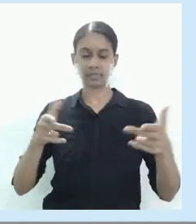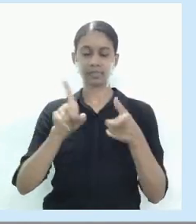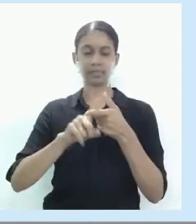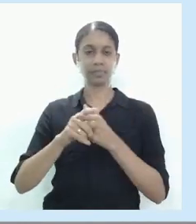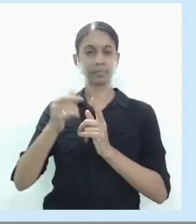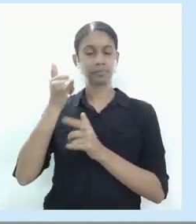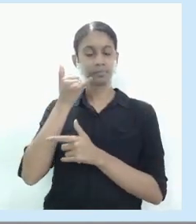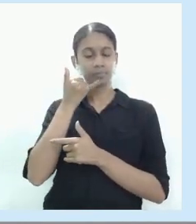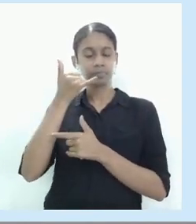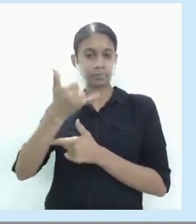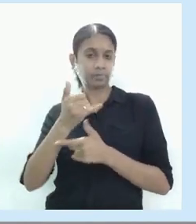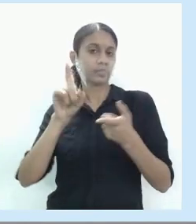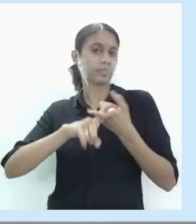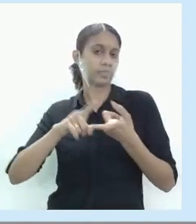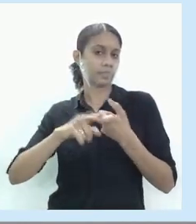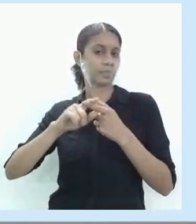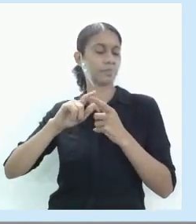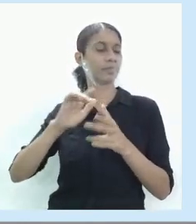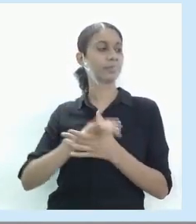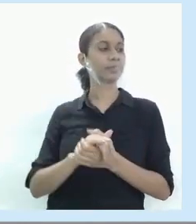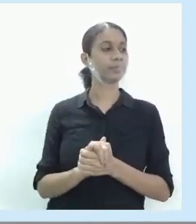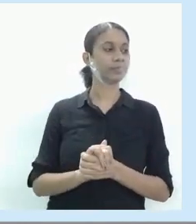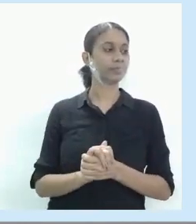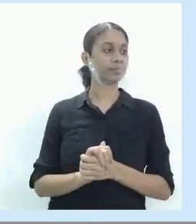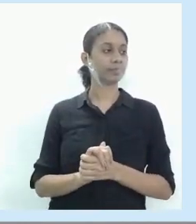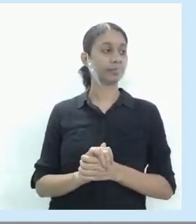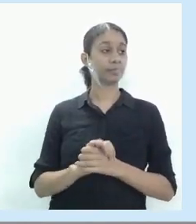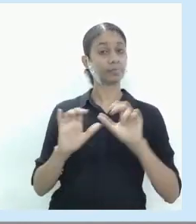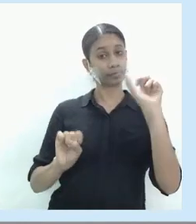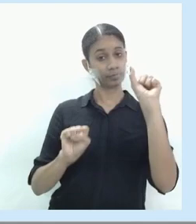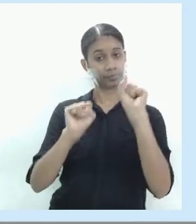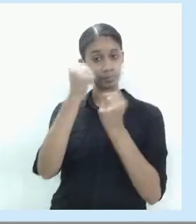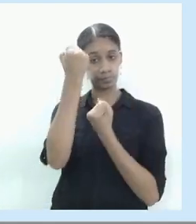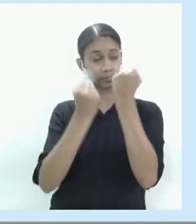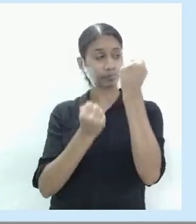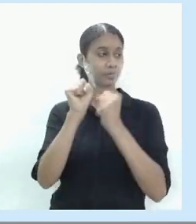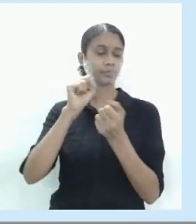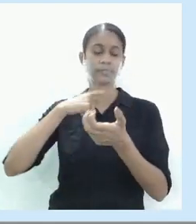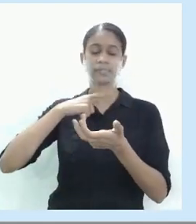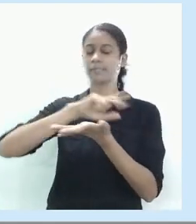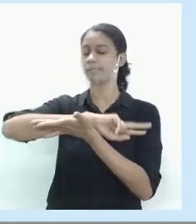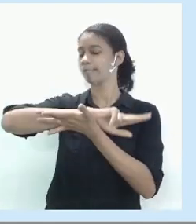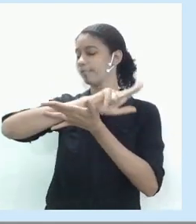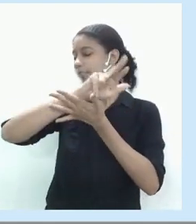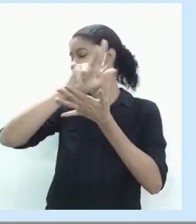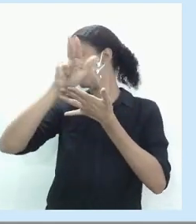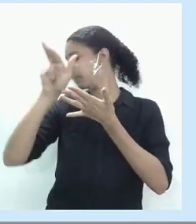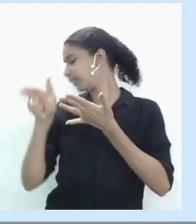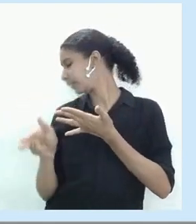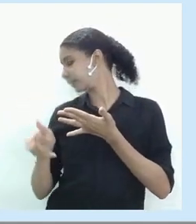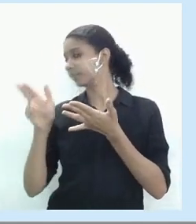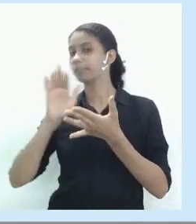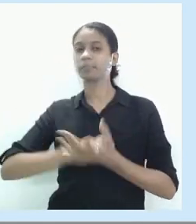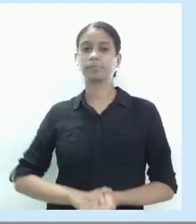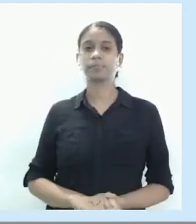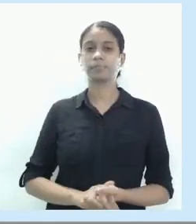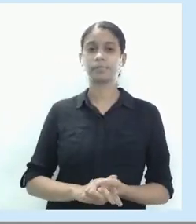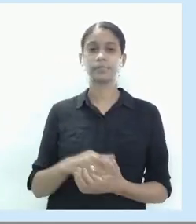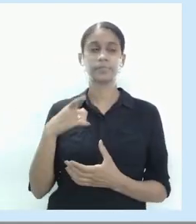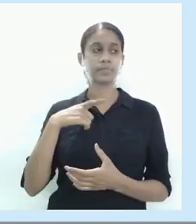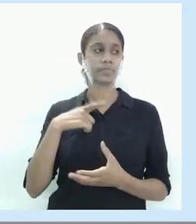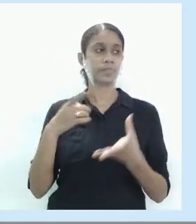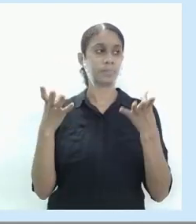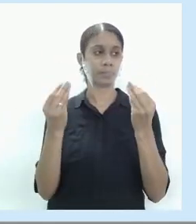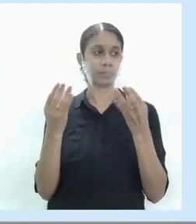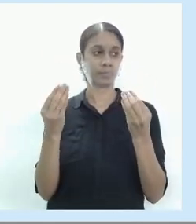mais ainda. Pois bem, indústrias tem várias. Existe uma fantástica quantidade de